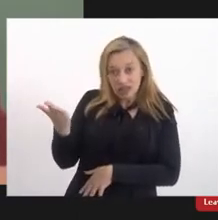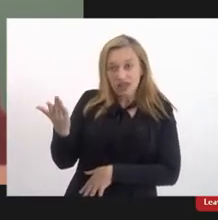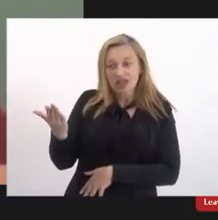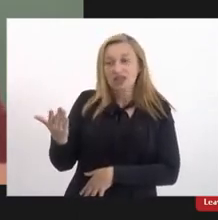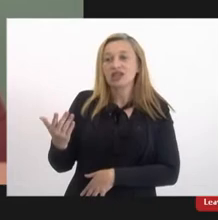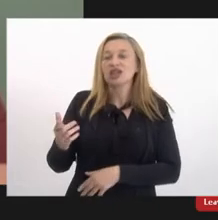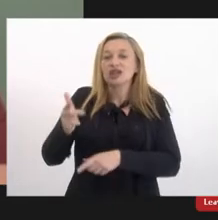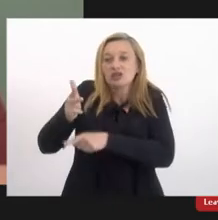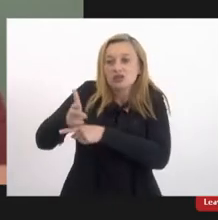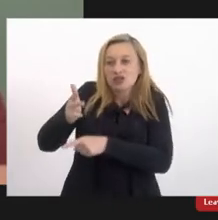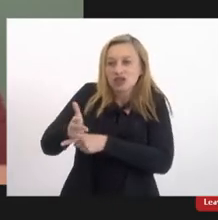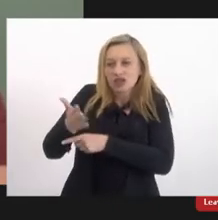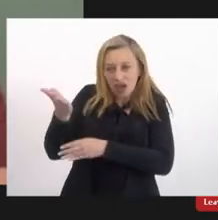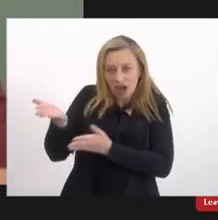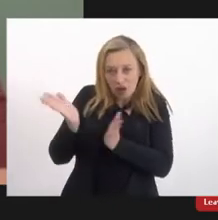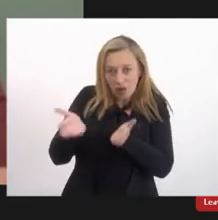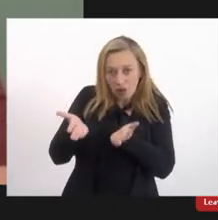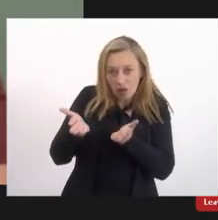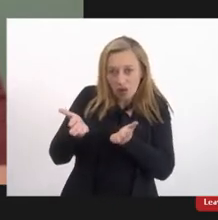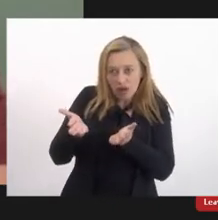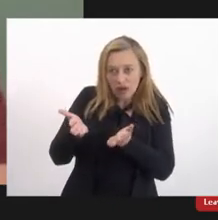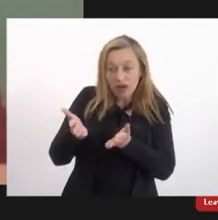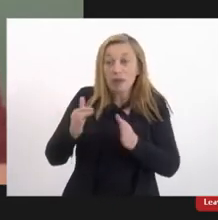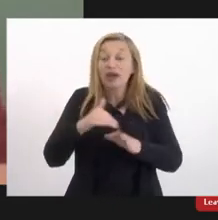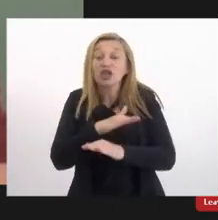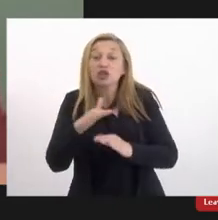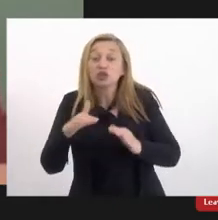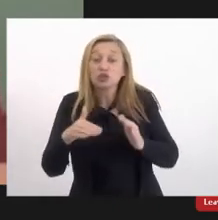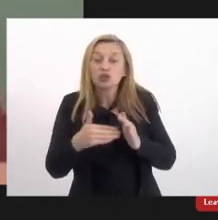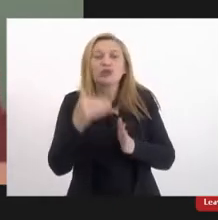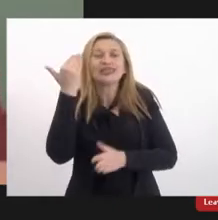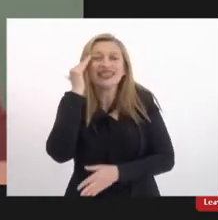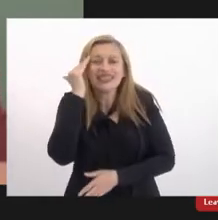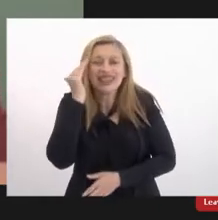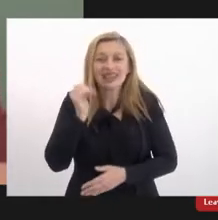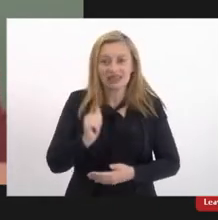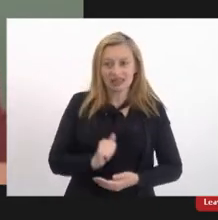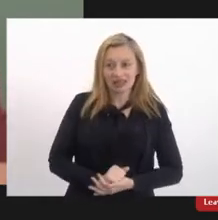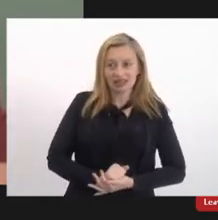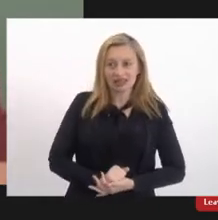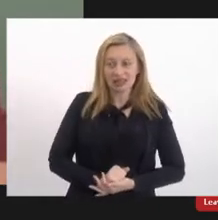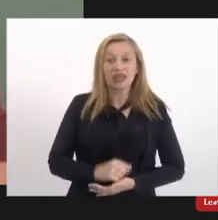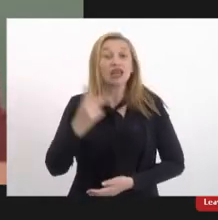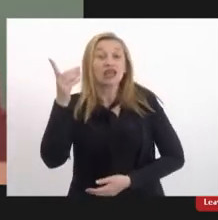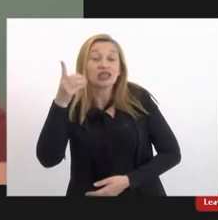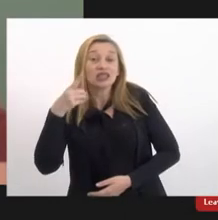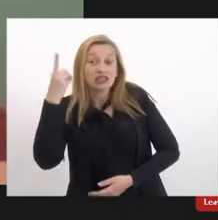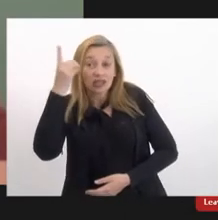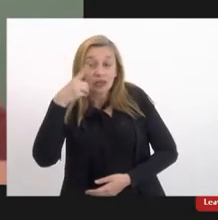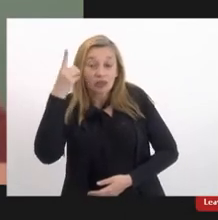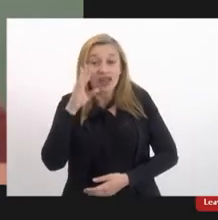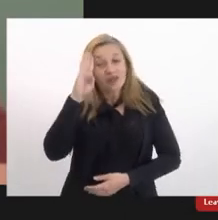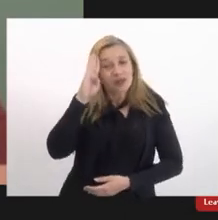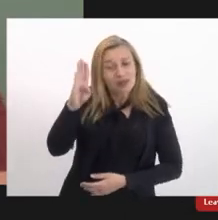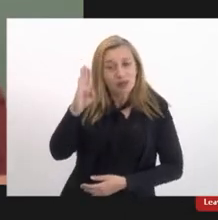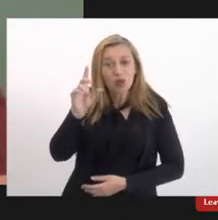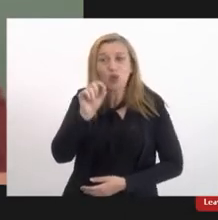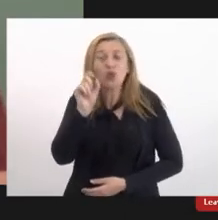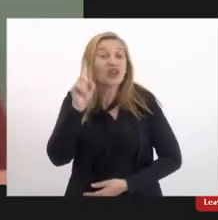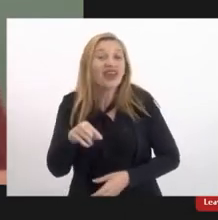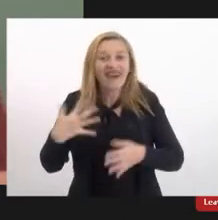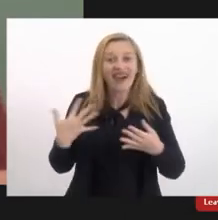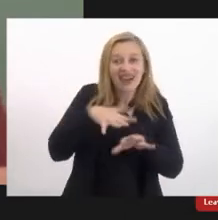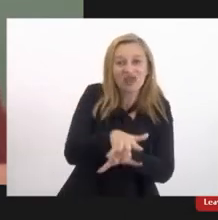passem por favor agora o vídeo para que a sociedade entenda e as parlamentares principalmente o que é a